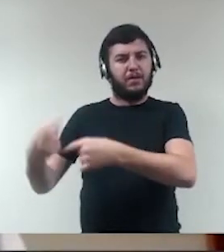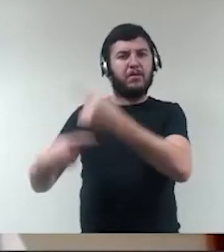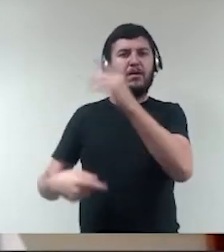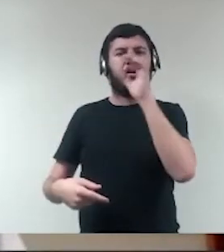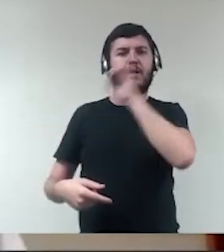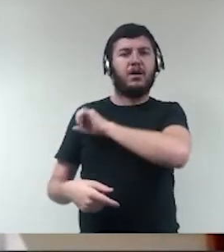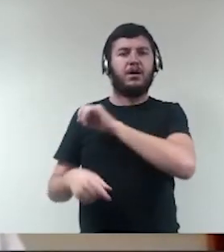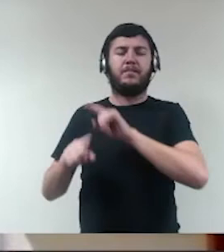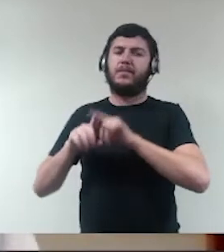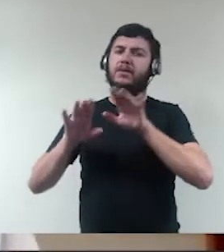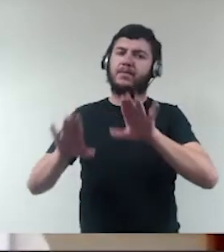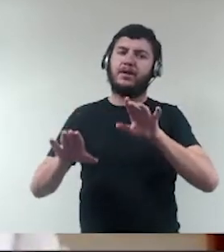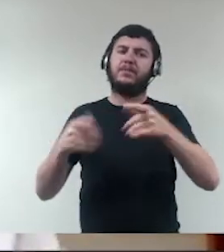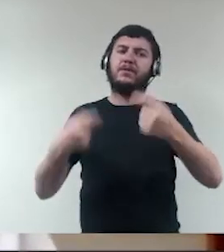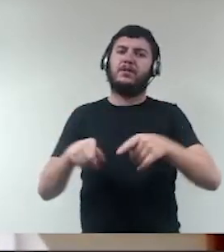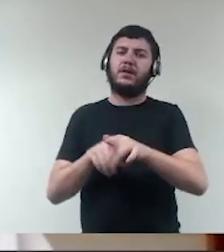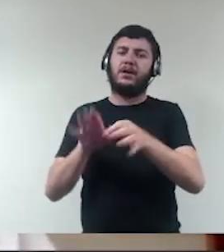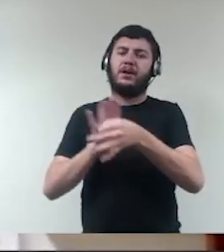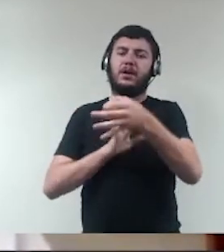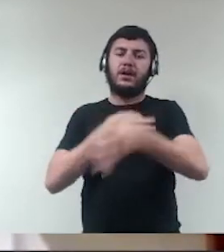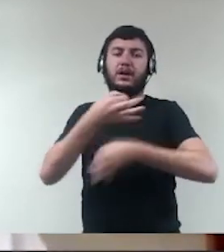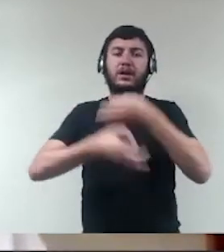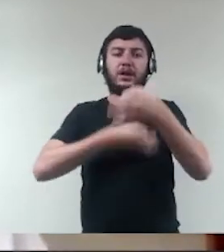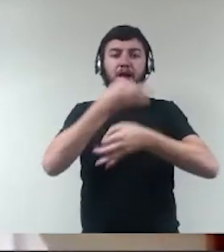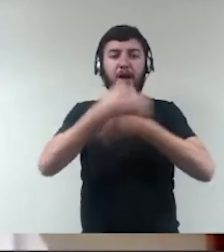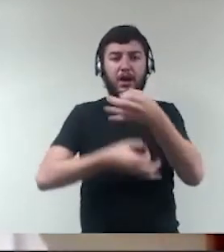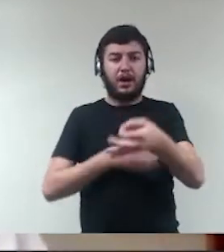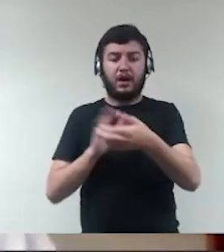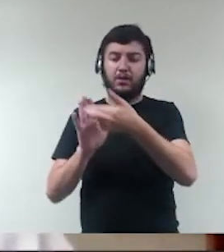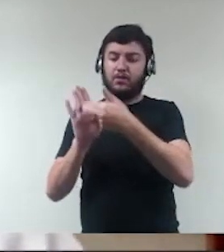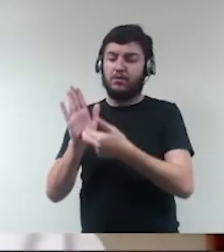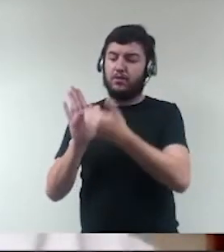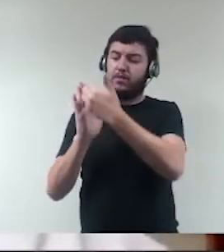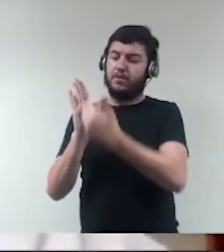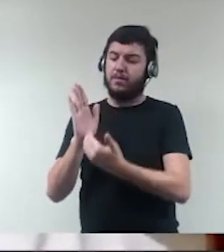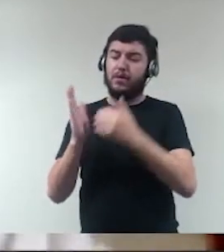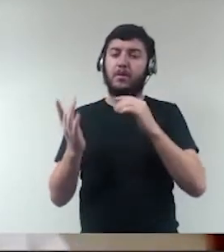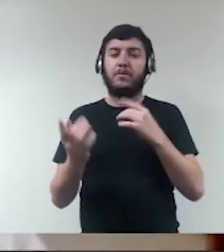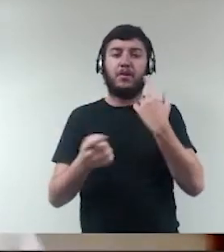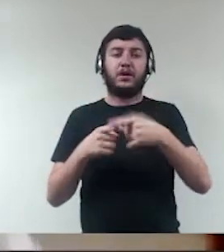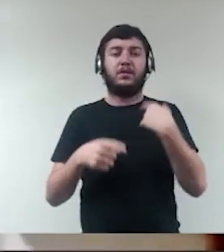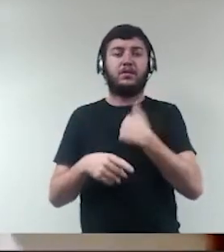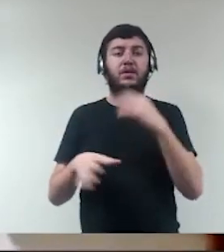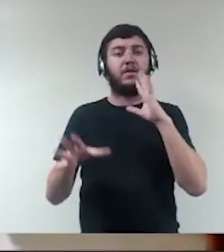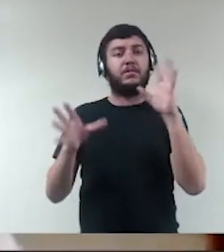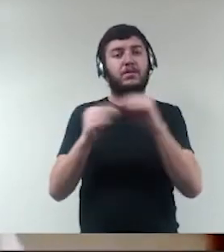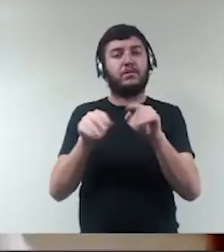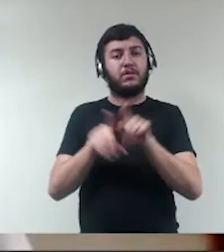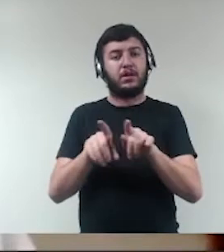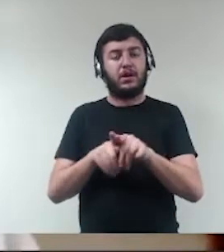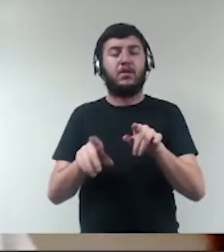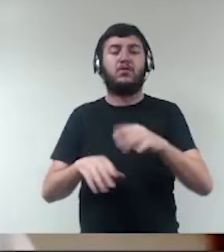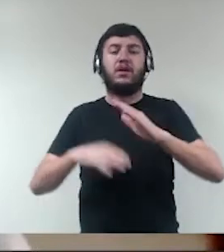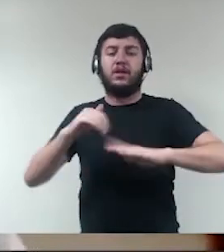para que o exercício da atividade da função administrativa que é feito pelos agentes públicos possa estar